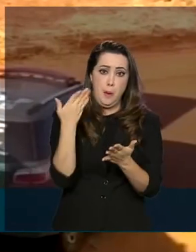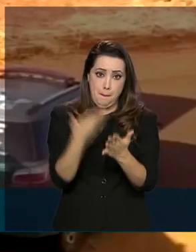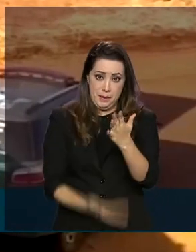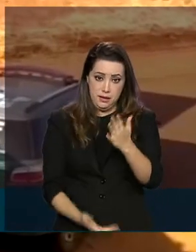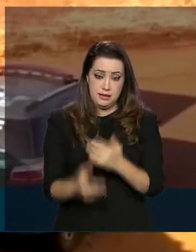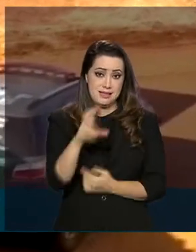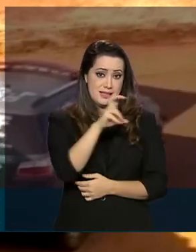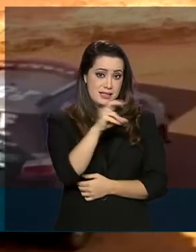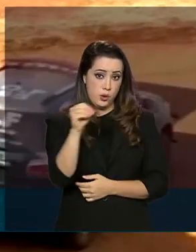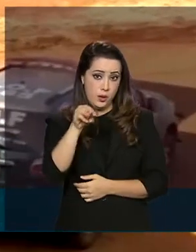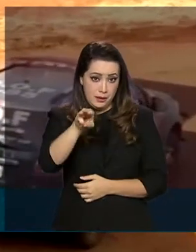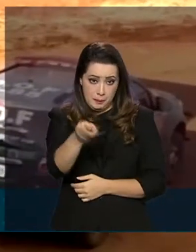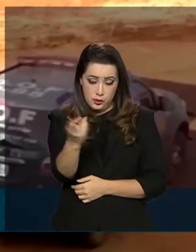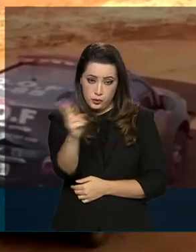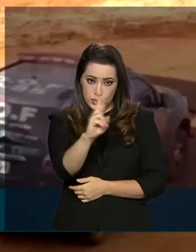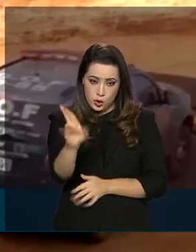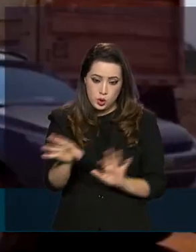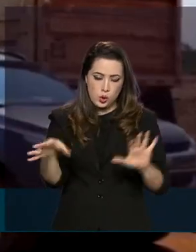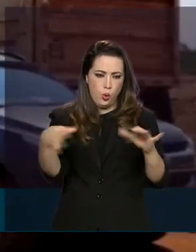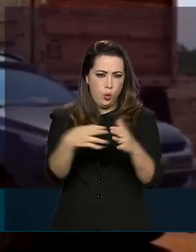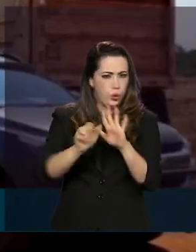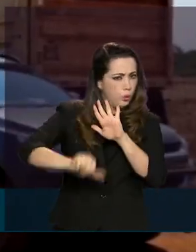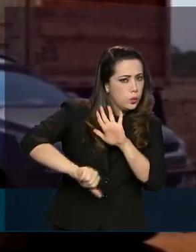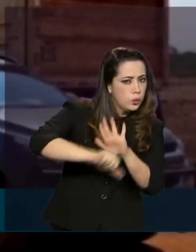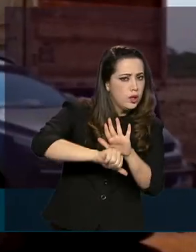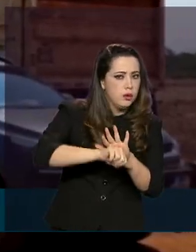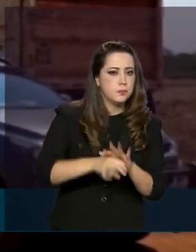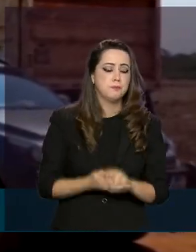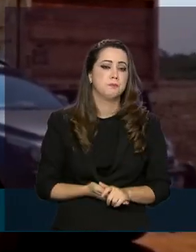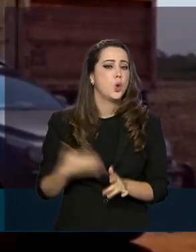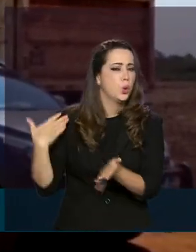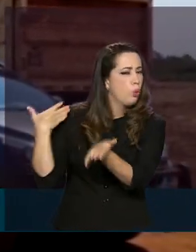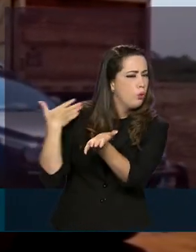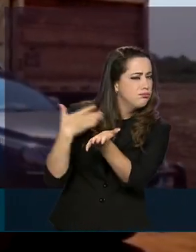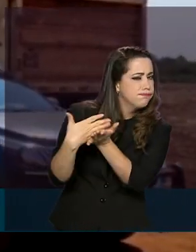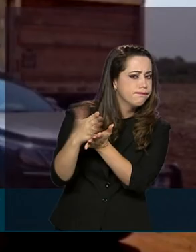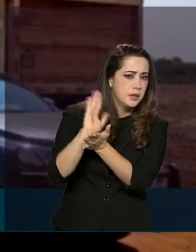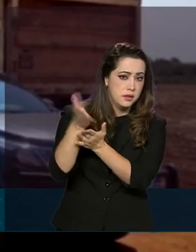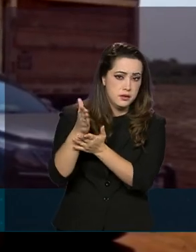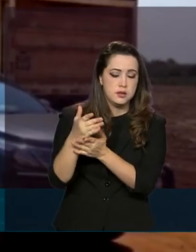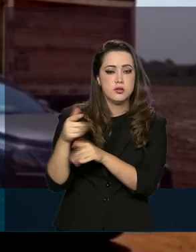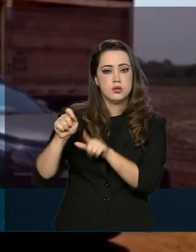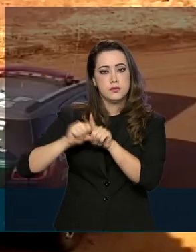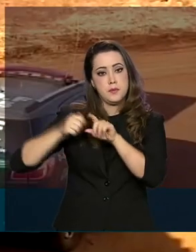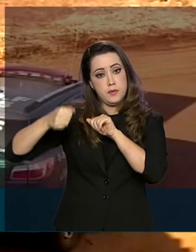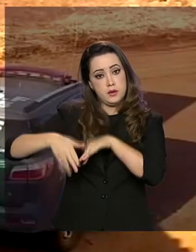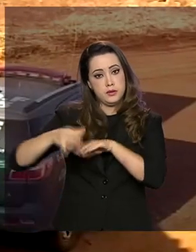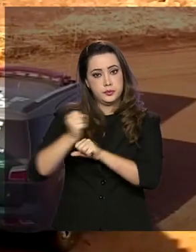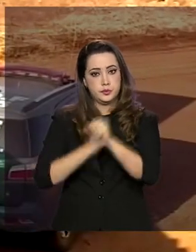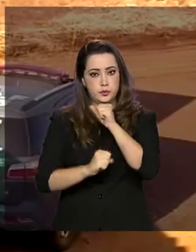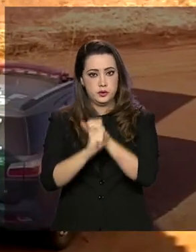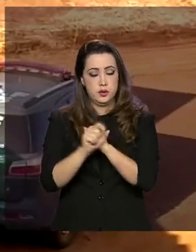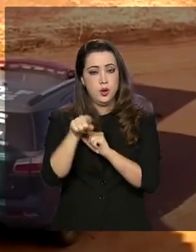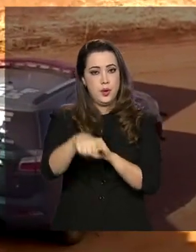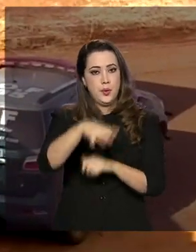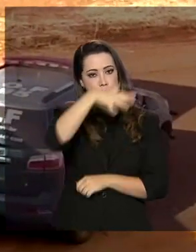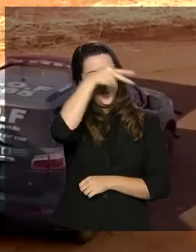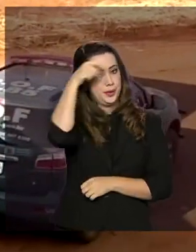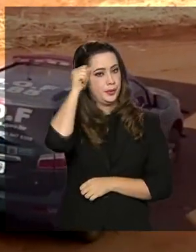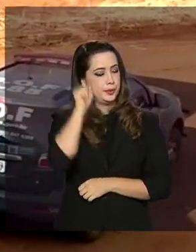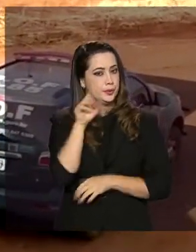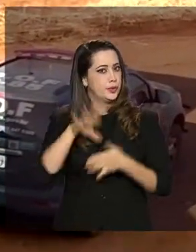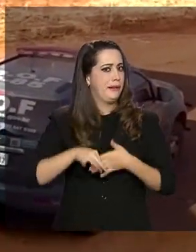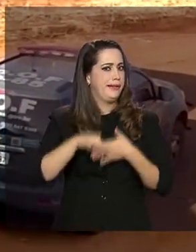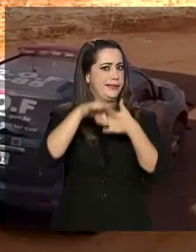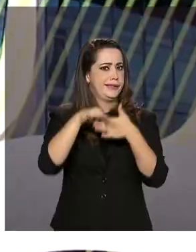milhões de reais às organizações criminosas. Desde o início da operação, em setembro do ano passado, o Estado lidera as